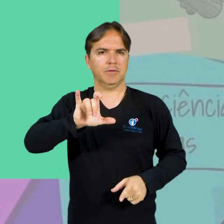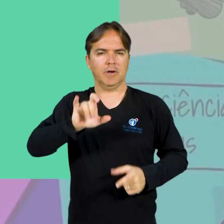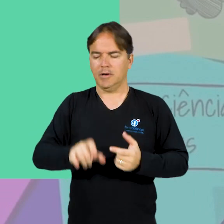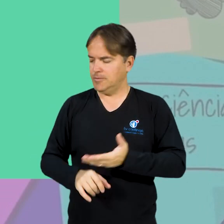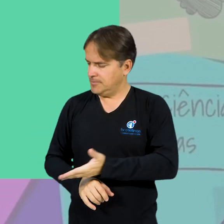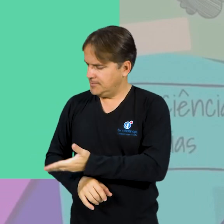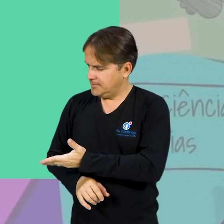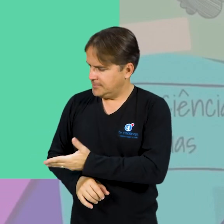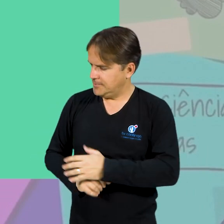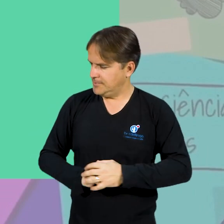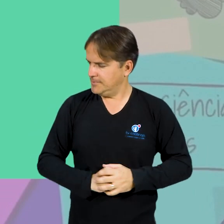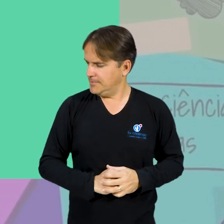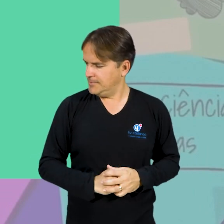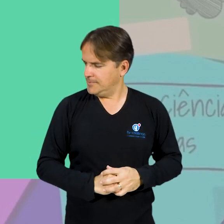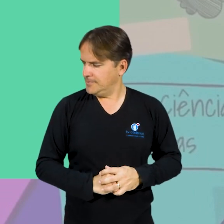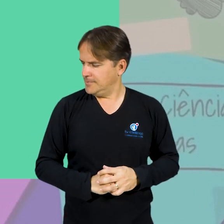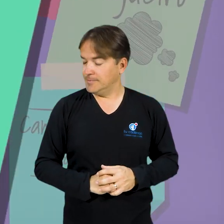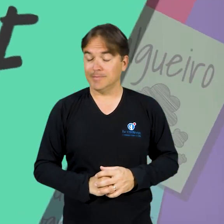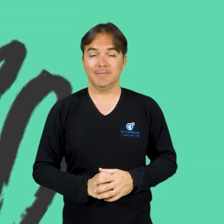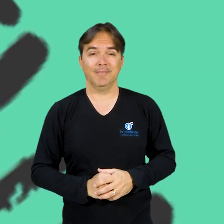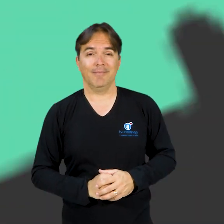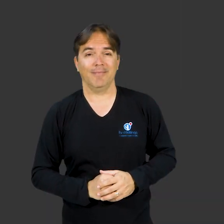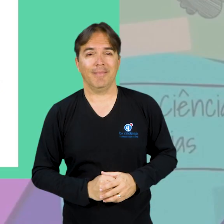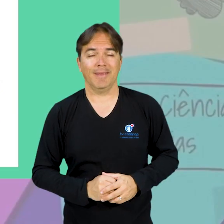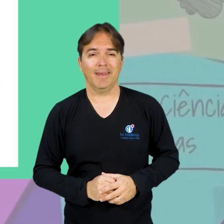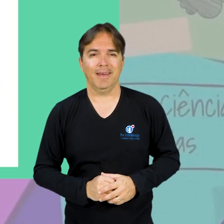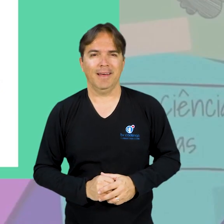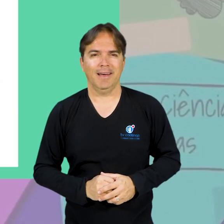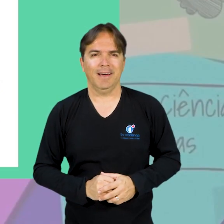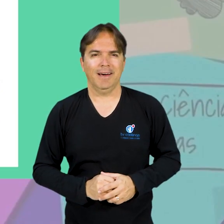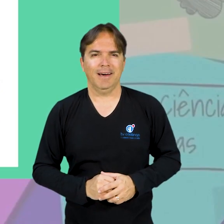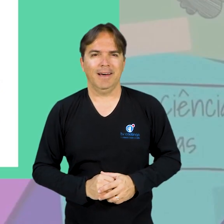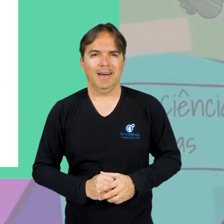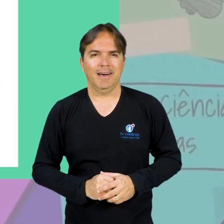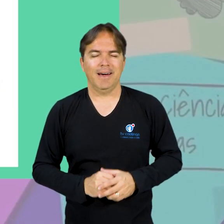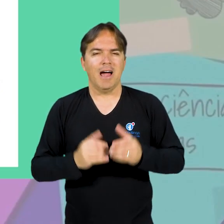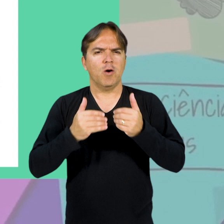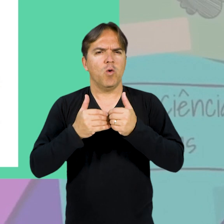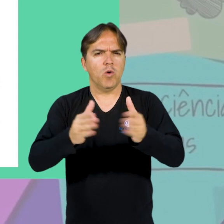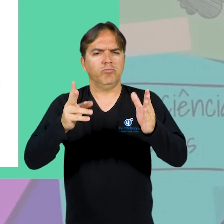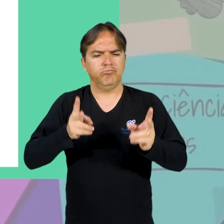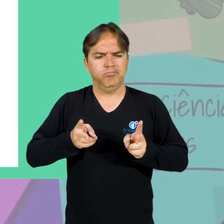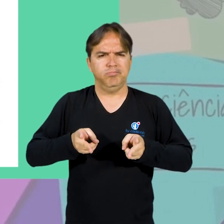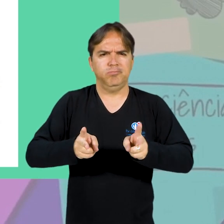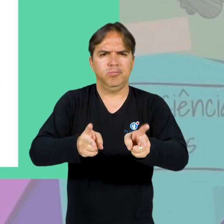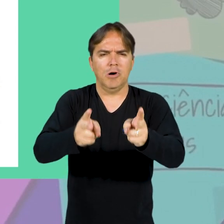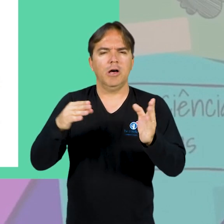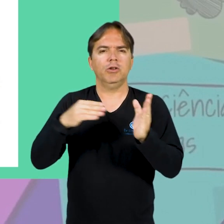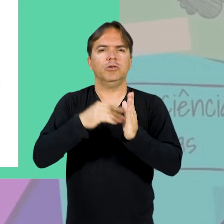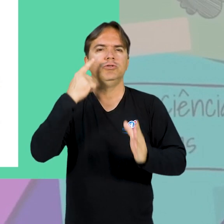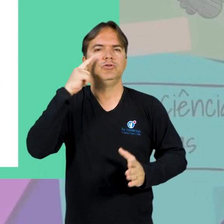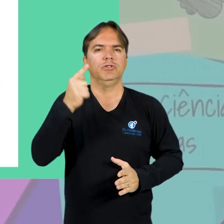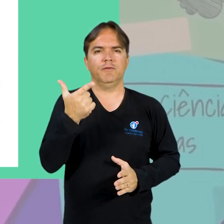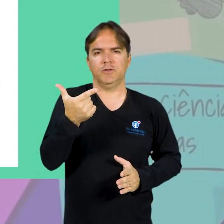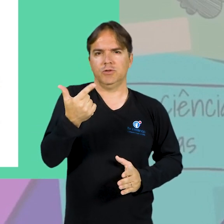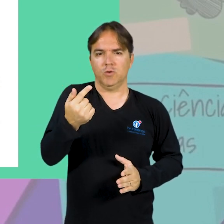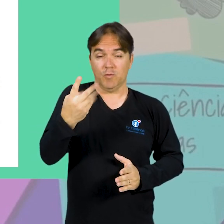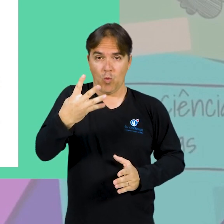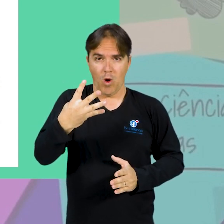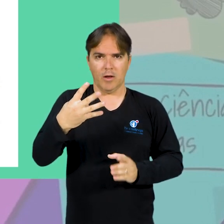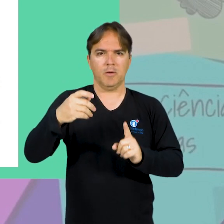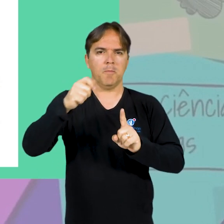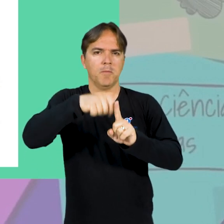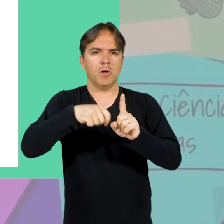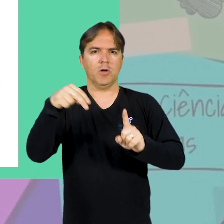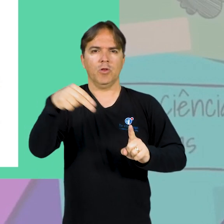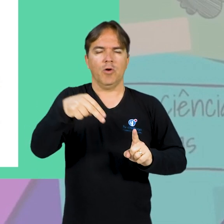lapbe.univasf. Seguem abertas até o dia 24 de novembro as inscrições para o